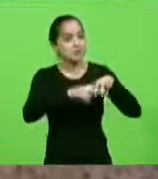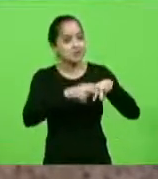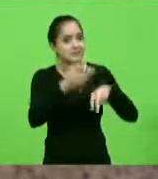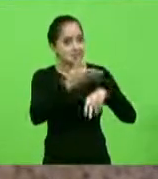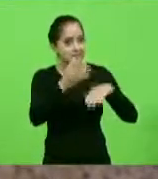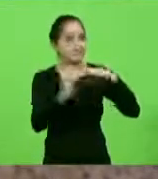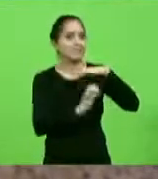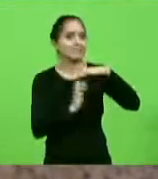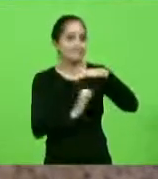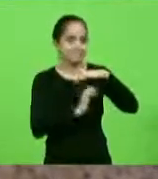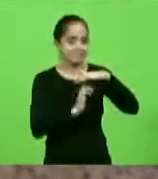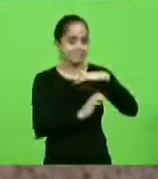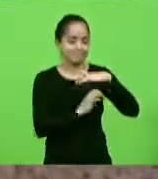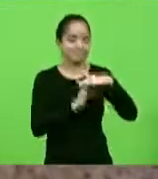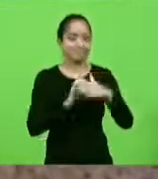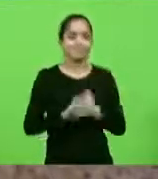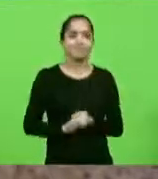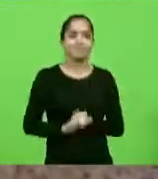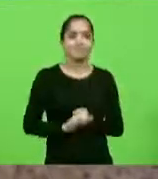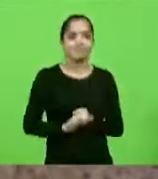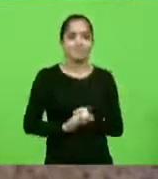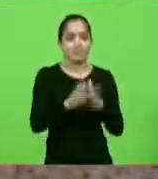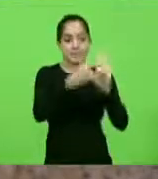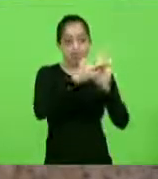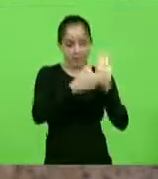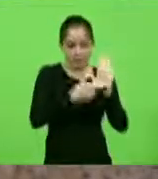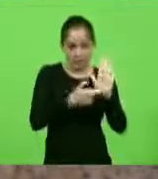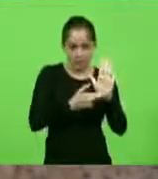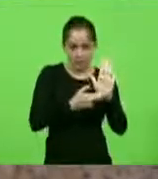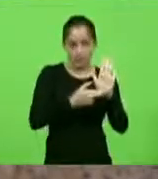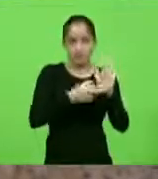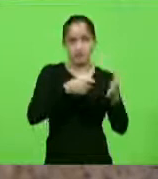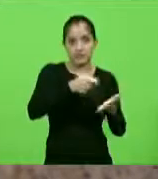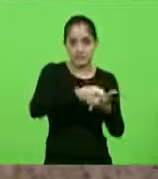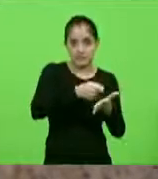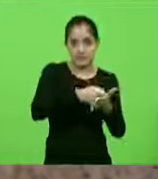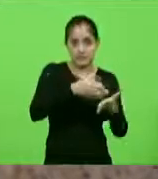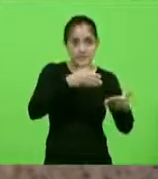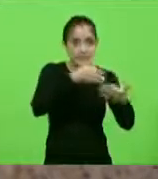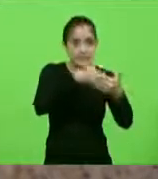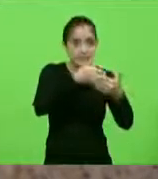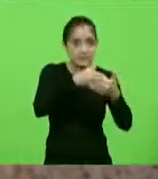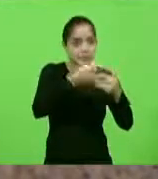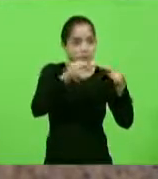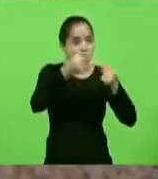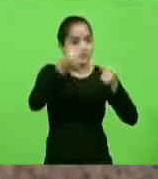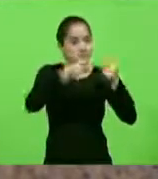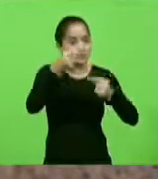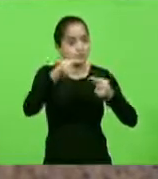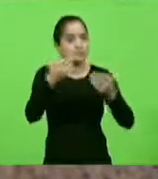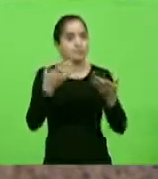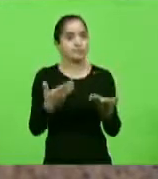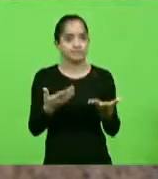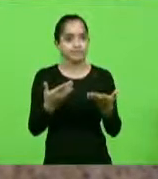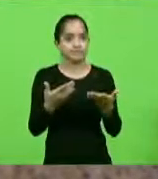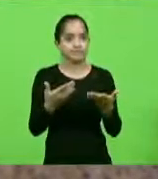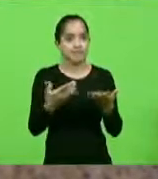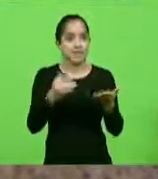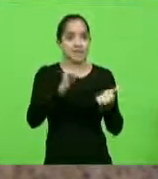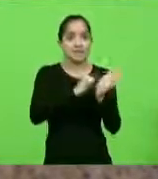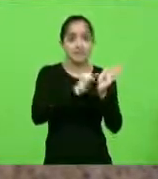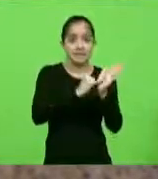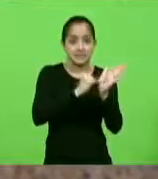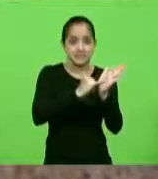empreendedores. Então, vejamos, medidas restritivas sem sentidos que impõem um lockdown velado, uma das maiores cargas